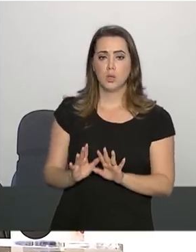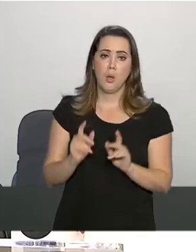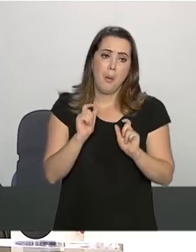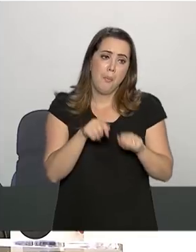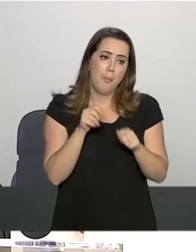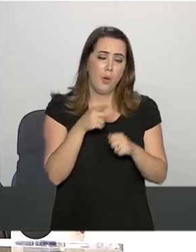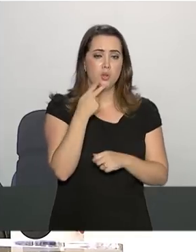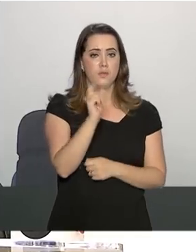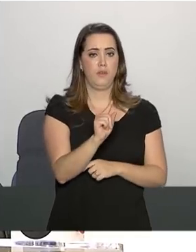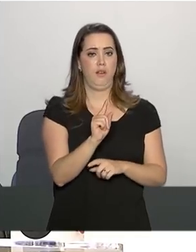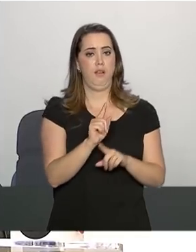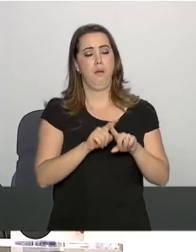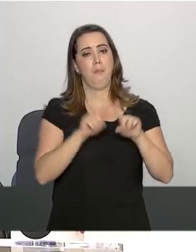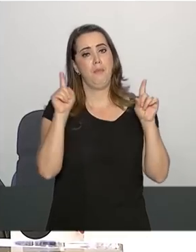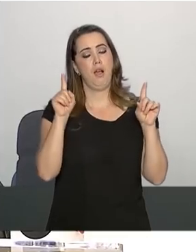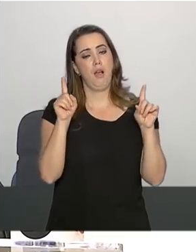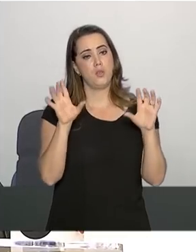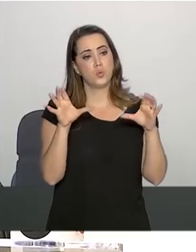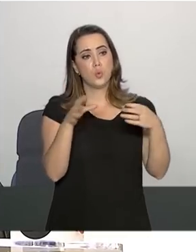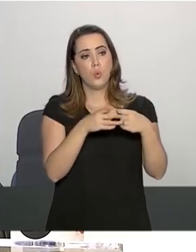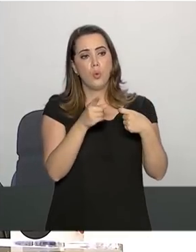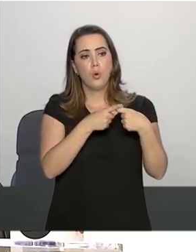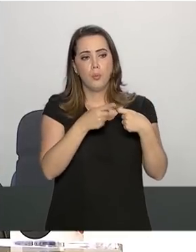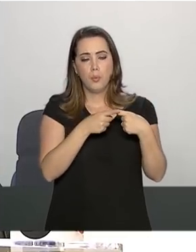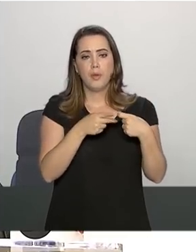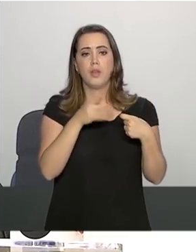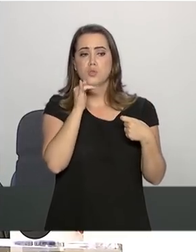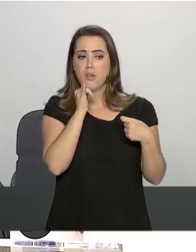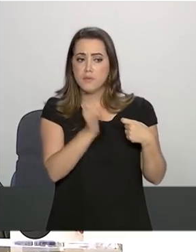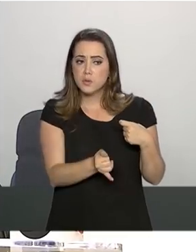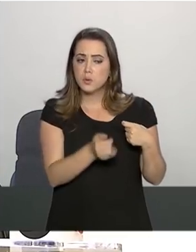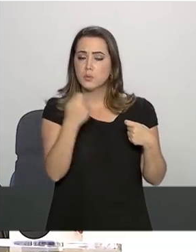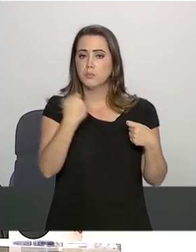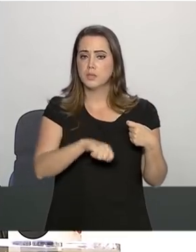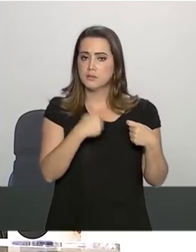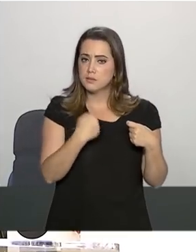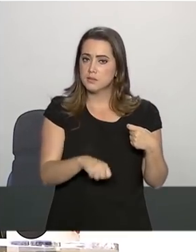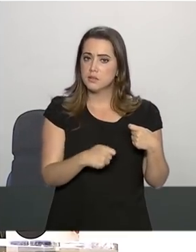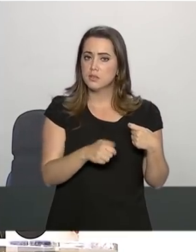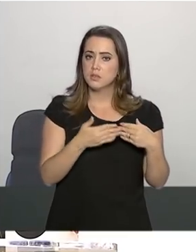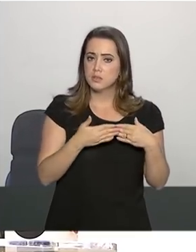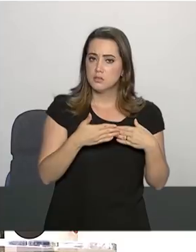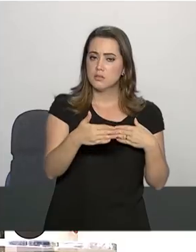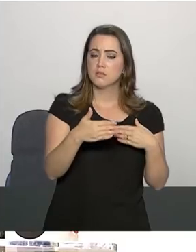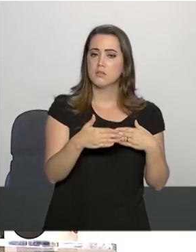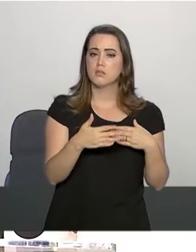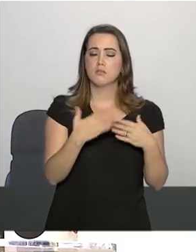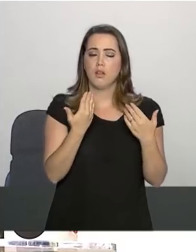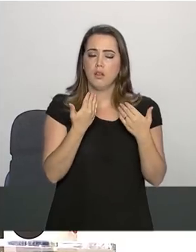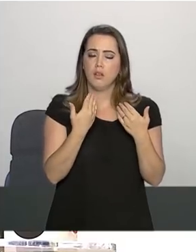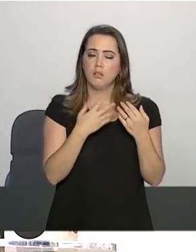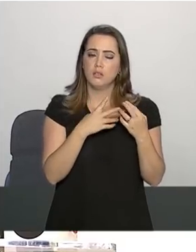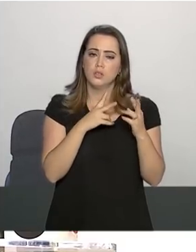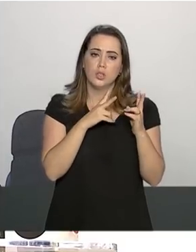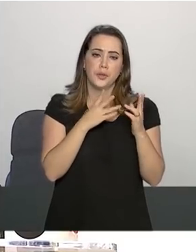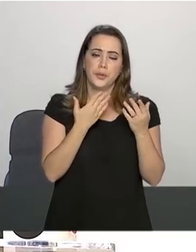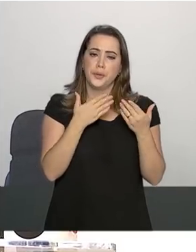corpo médico ainda advoga que ele deve manter-se em estado de repouso para que a